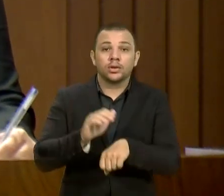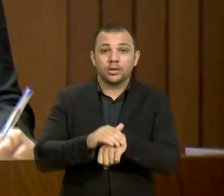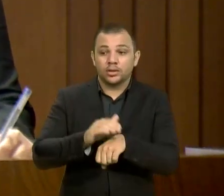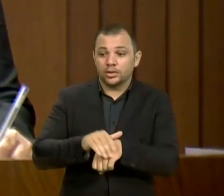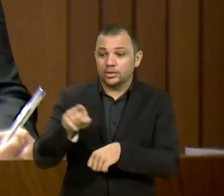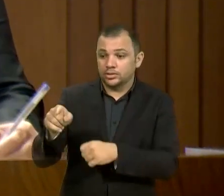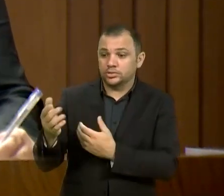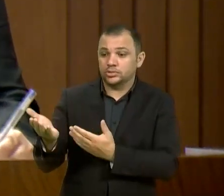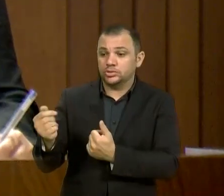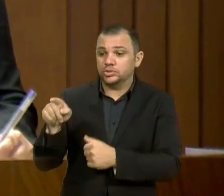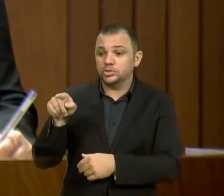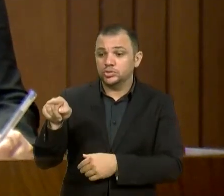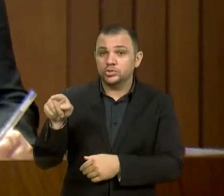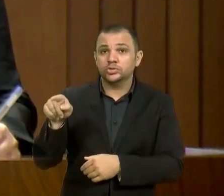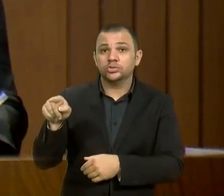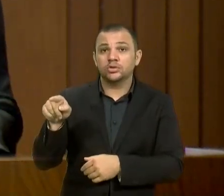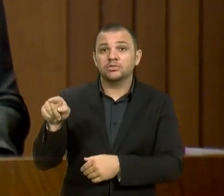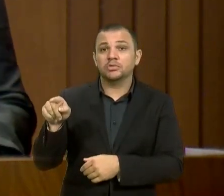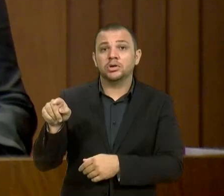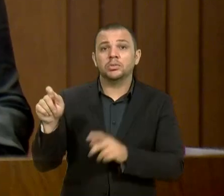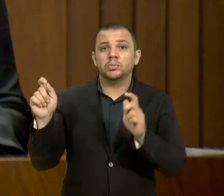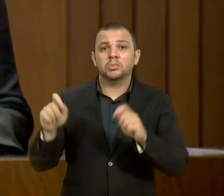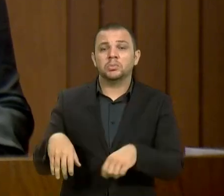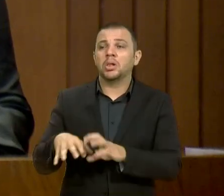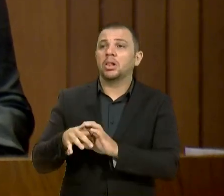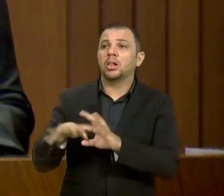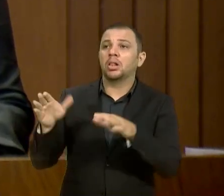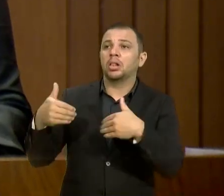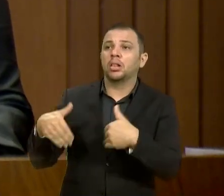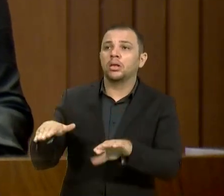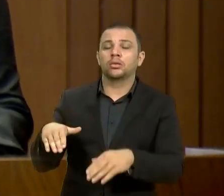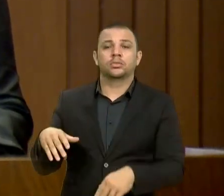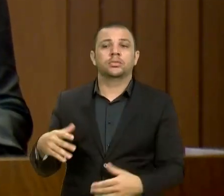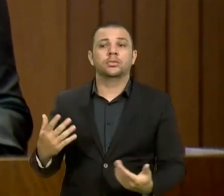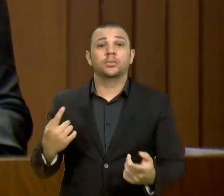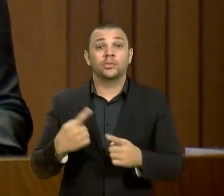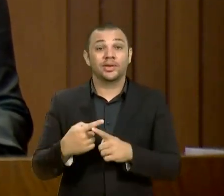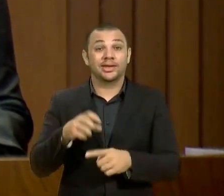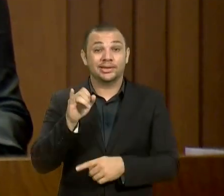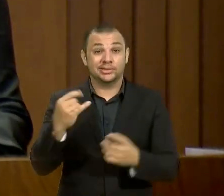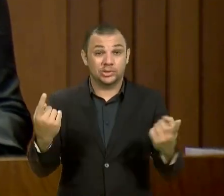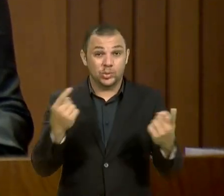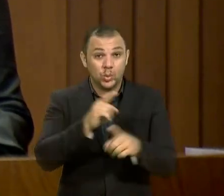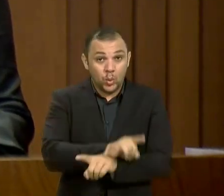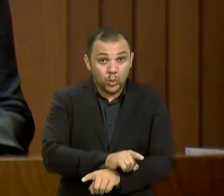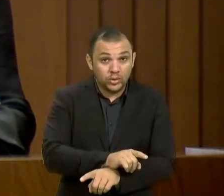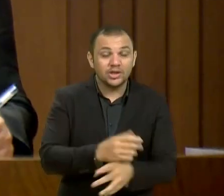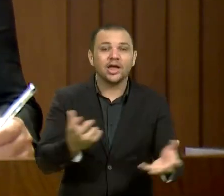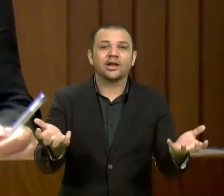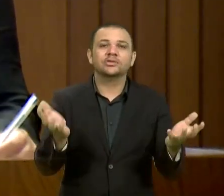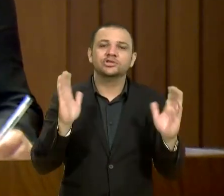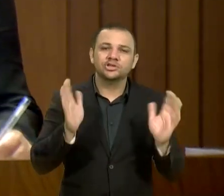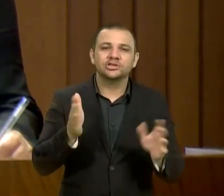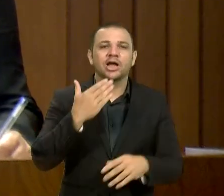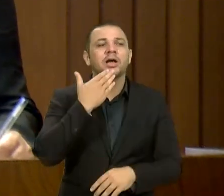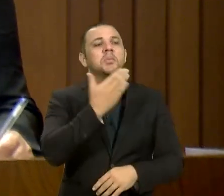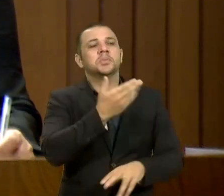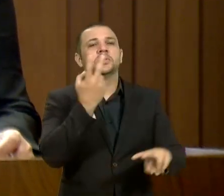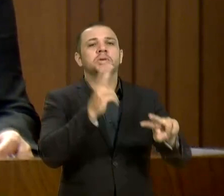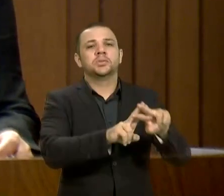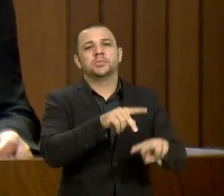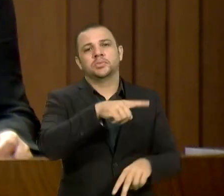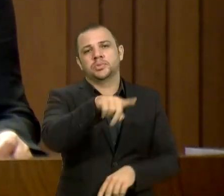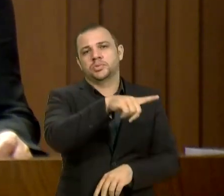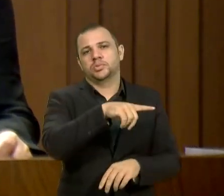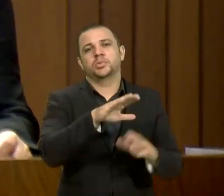ficar impune. Porque se fosse o contrário, já estariam pedindo nossa prisão. E